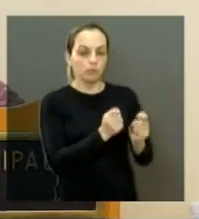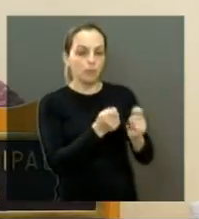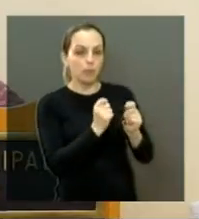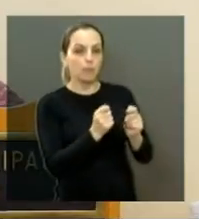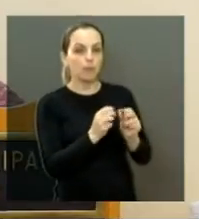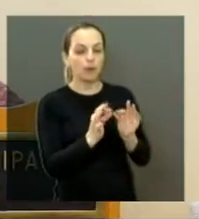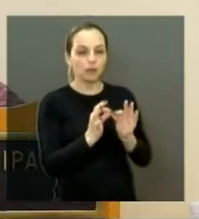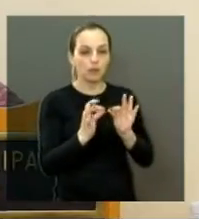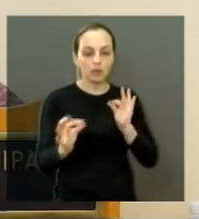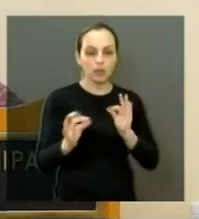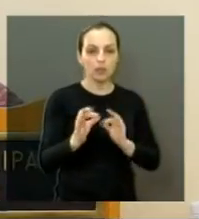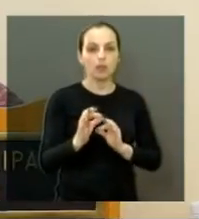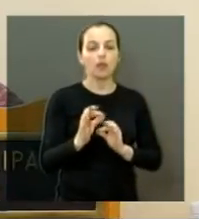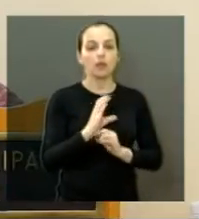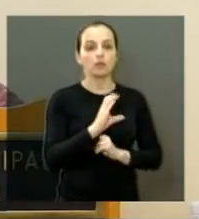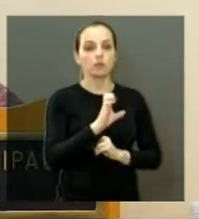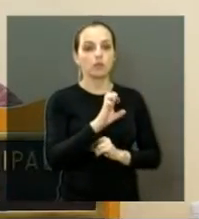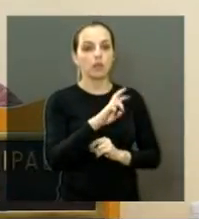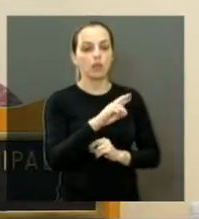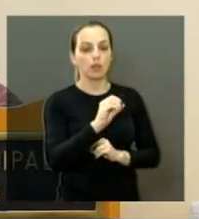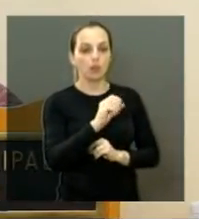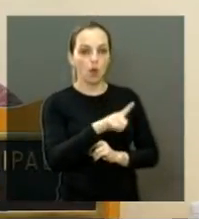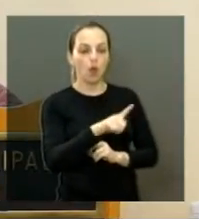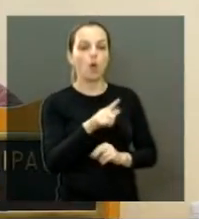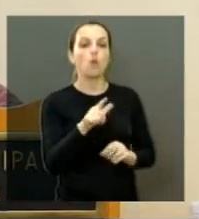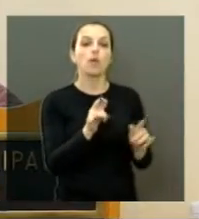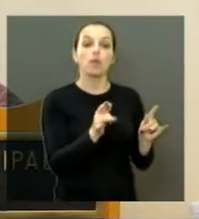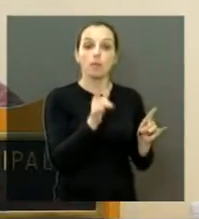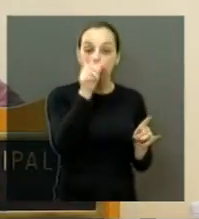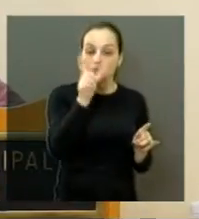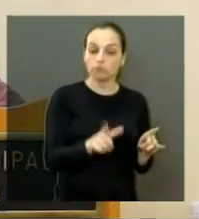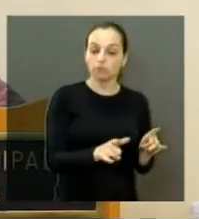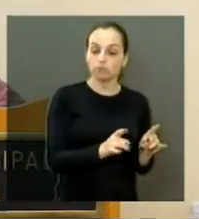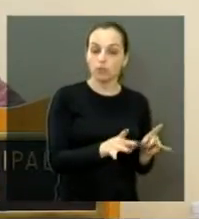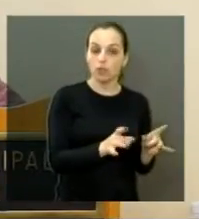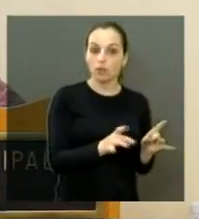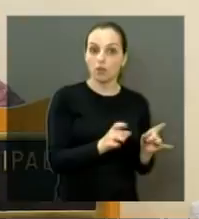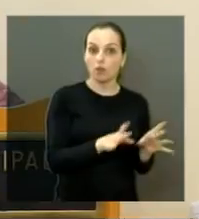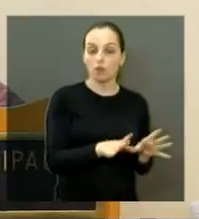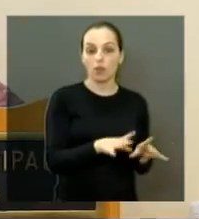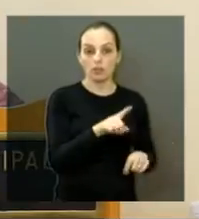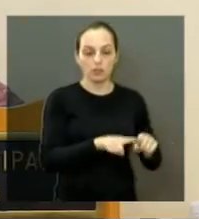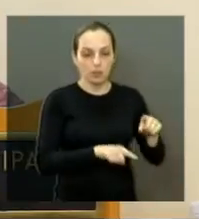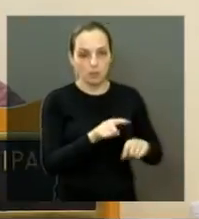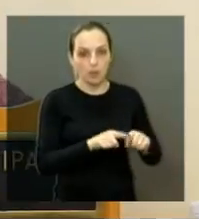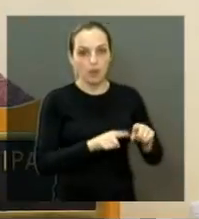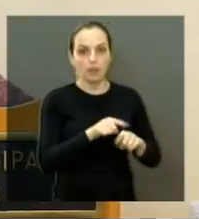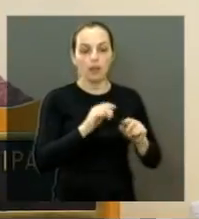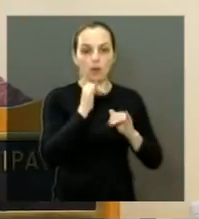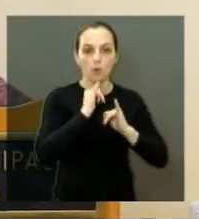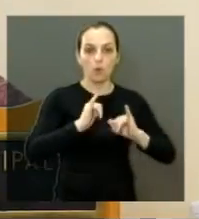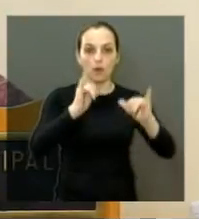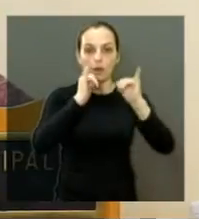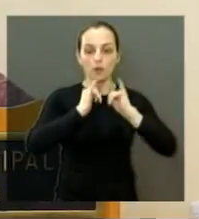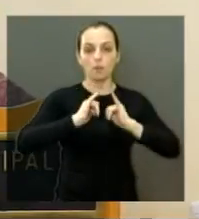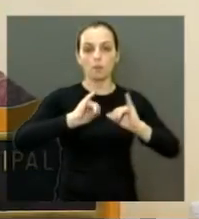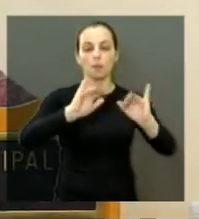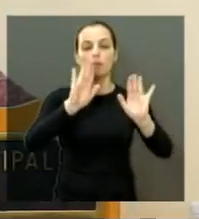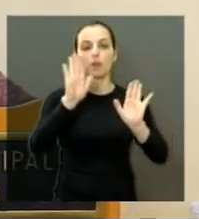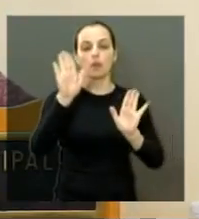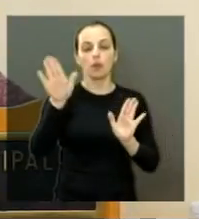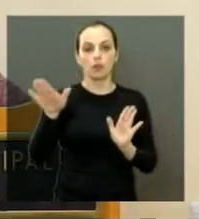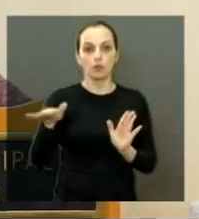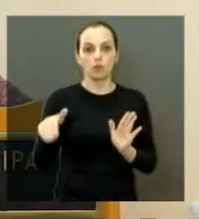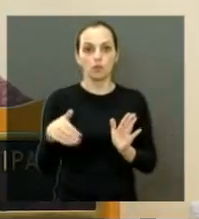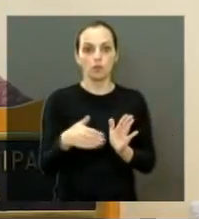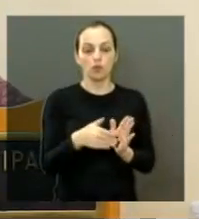quem está comercializando esse perigoso material. A campanha deverá ocorrer no final de maio, quando as